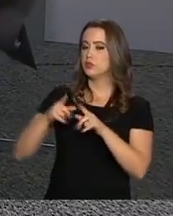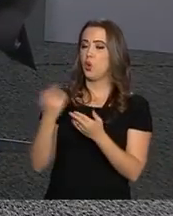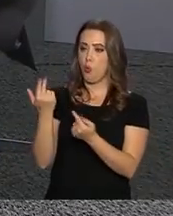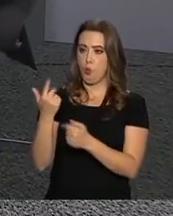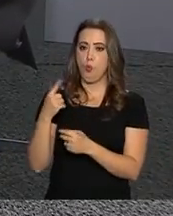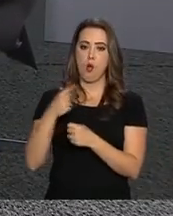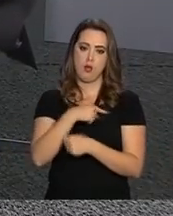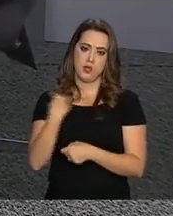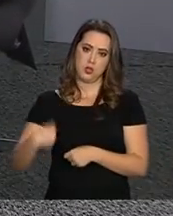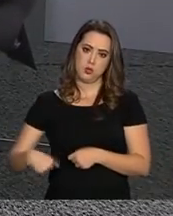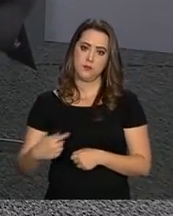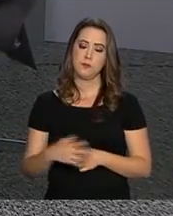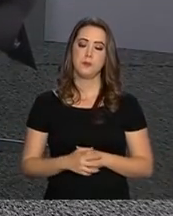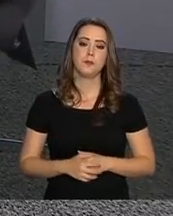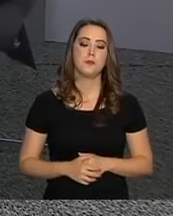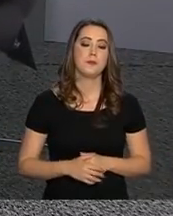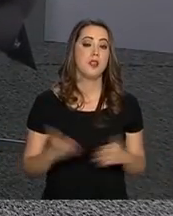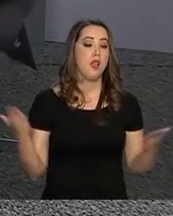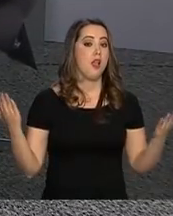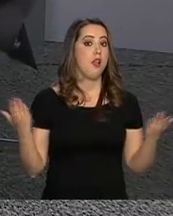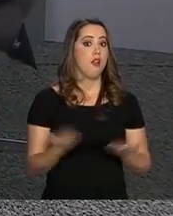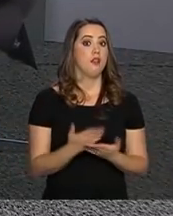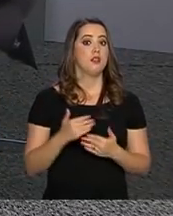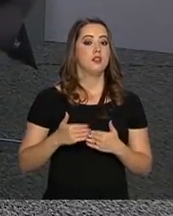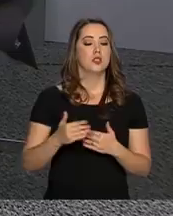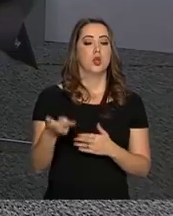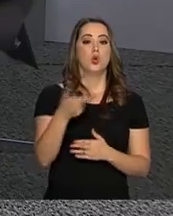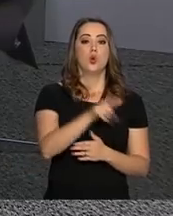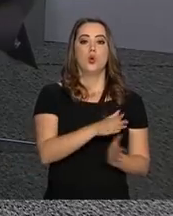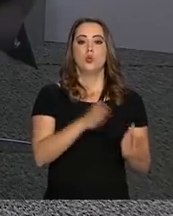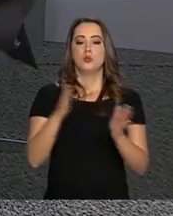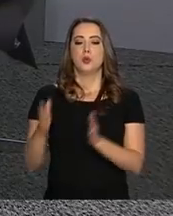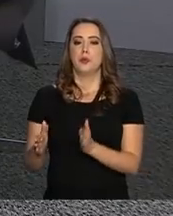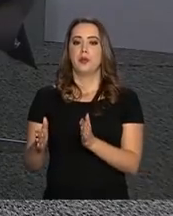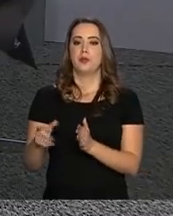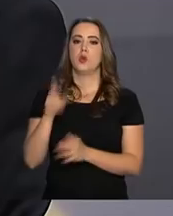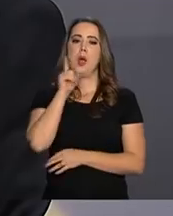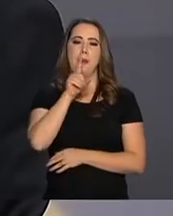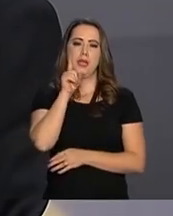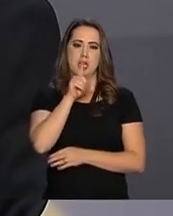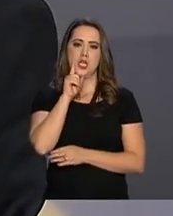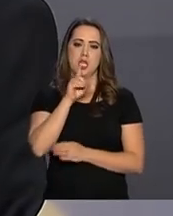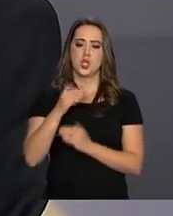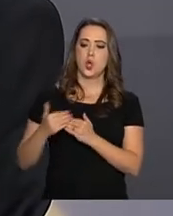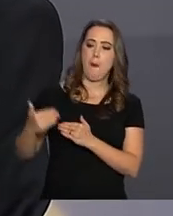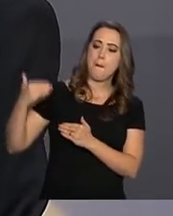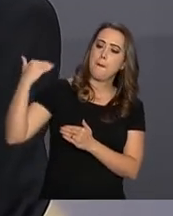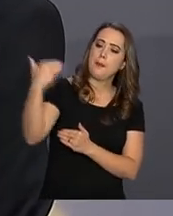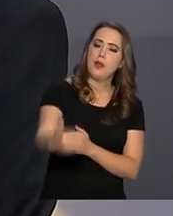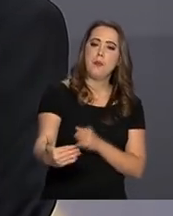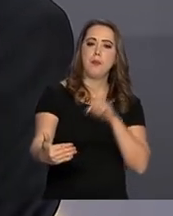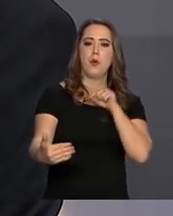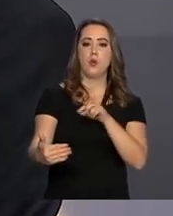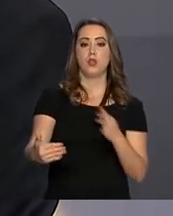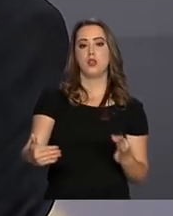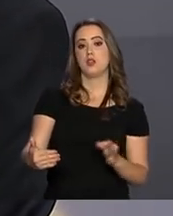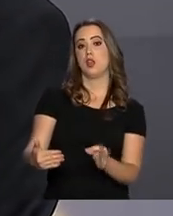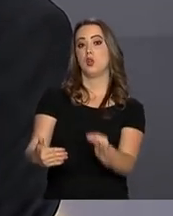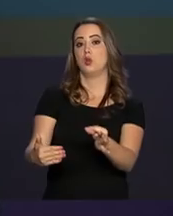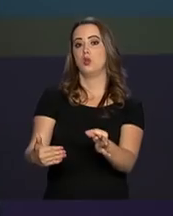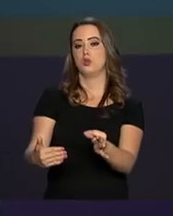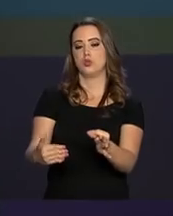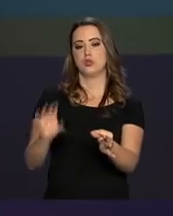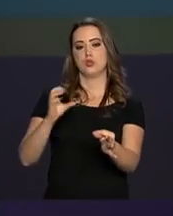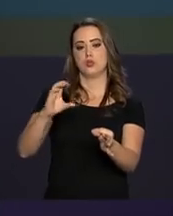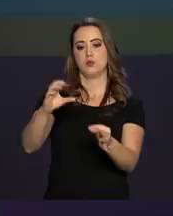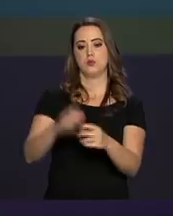isso. Então, agora ela está em uma outra fase. A fase americana já é a ponta do desenvolvimento tecnológico. E a gente tem